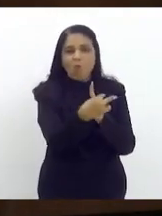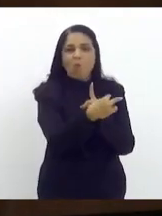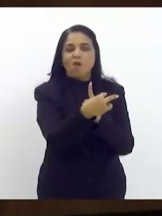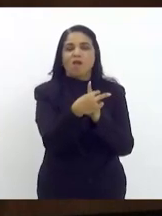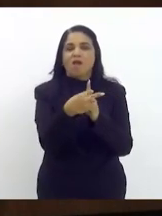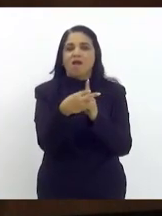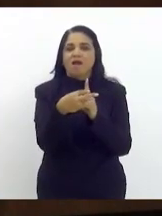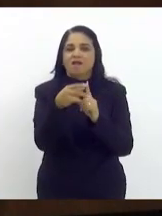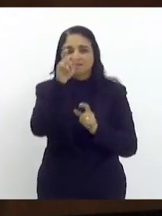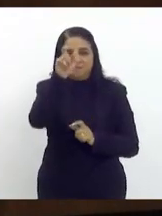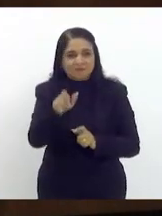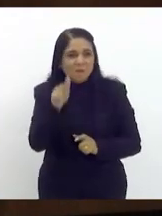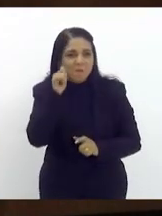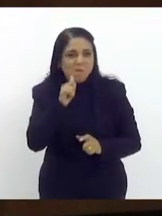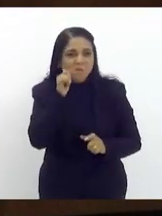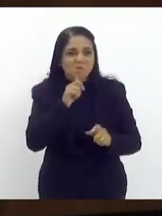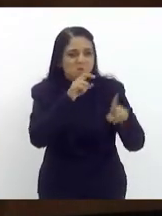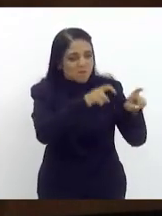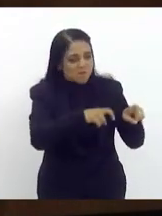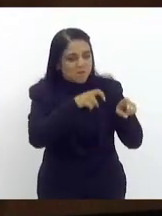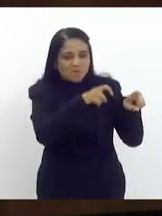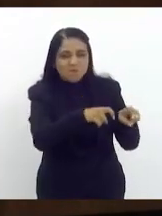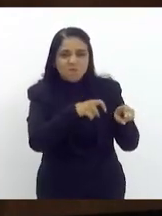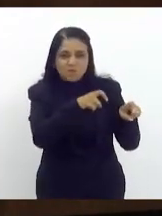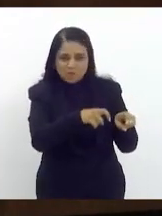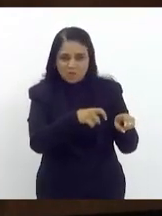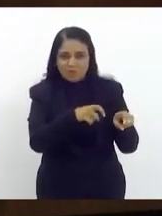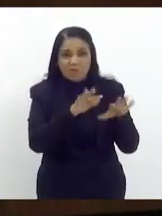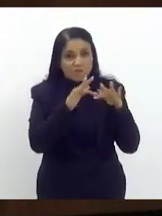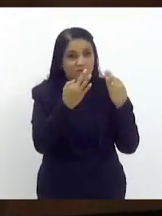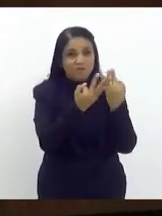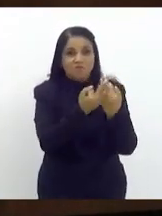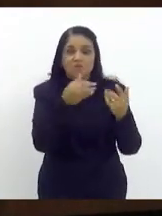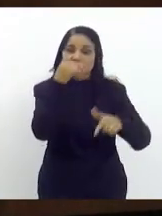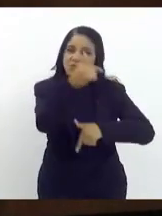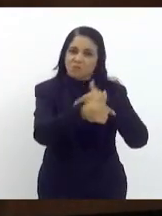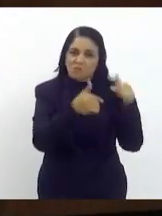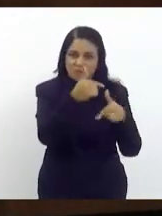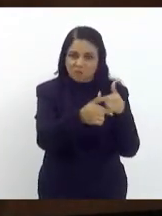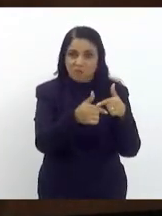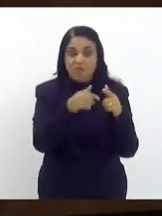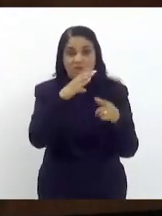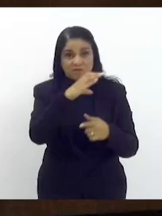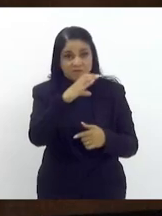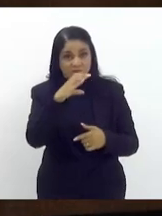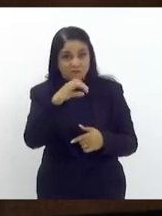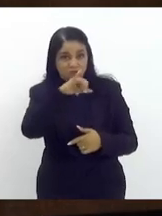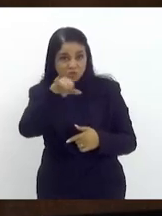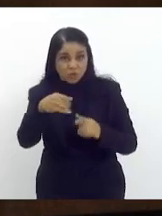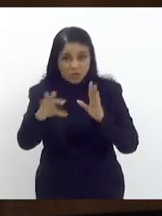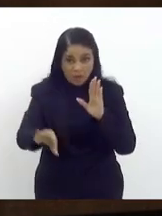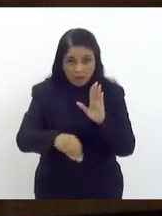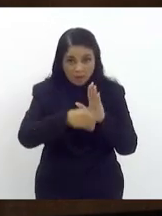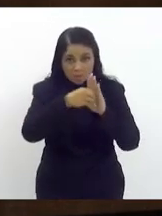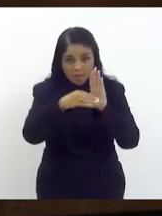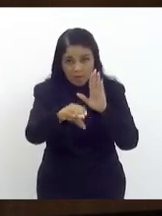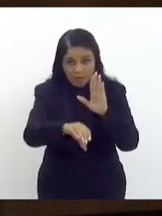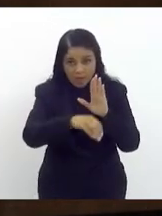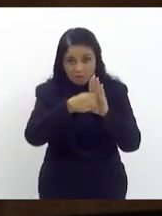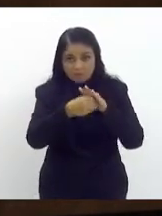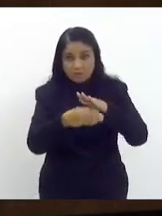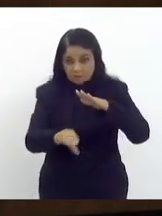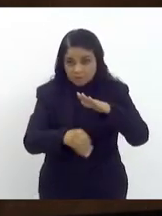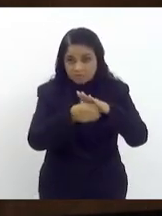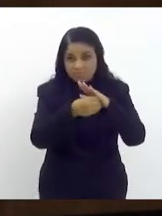agricultura familiar as emendas que foram acolhidas pela CCJ foram importantes porque elas olharam